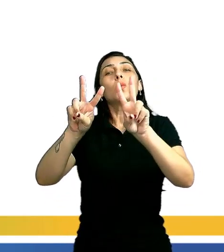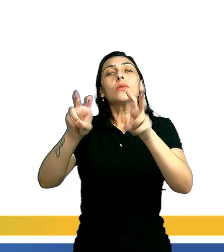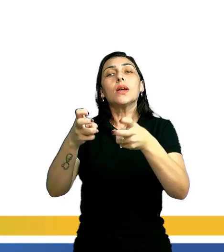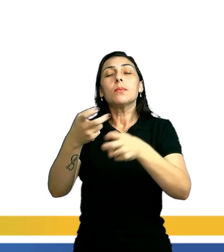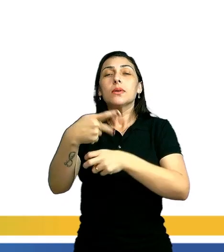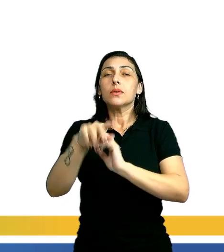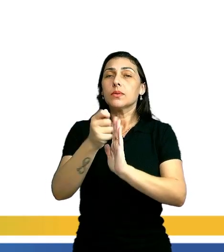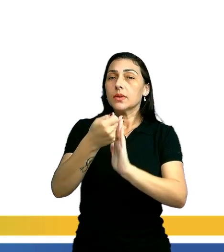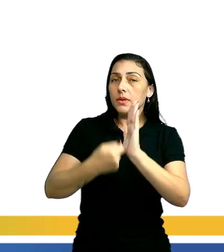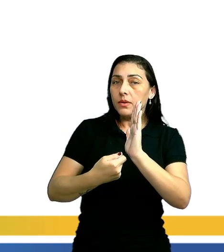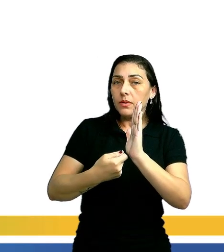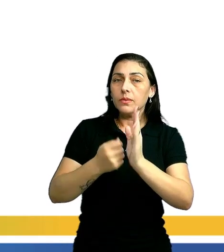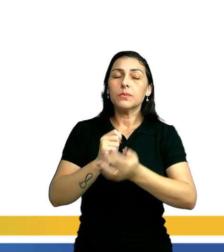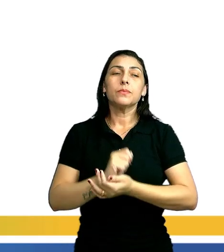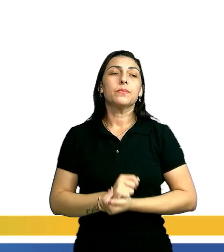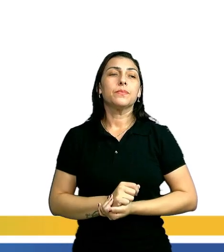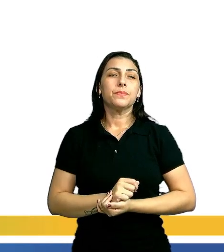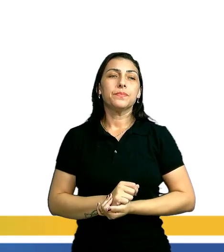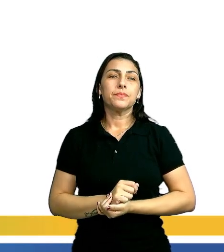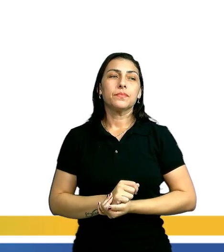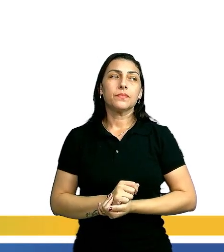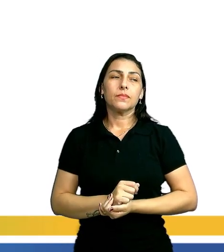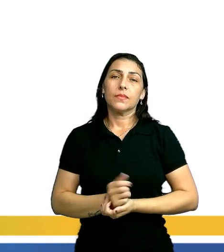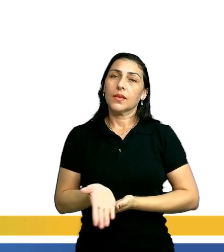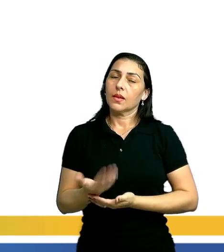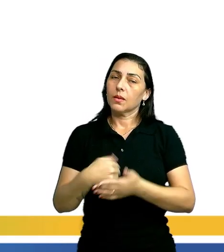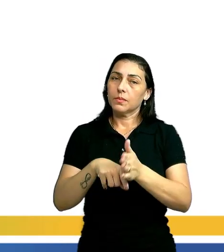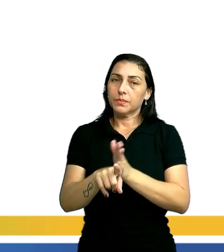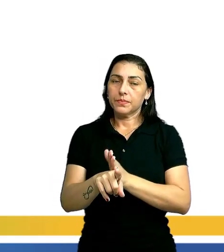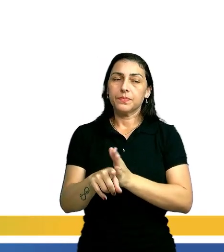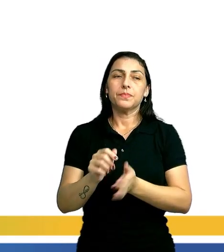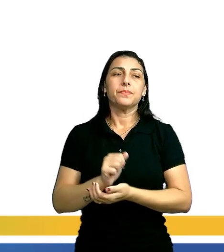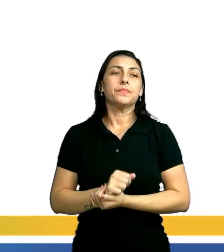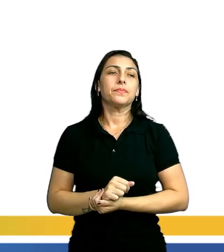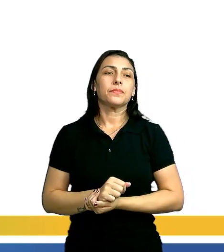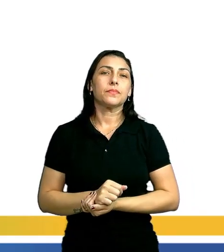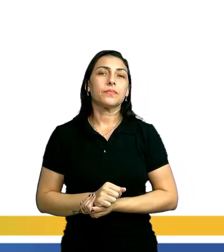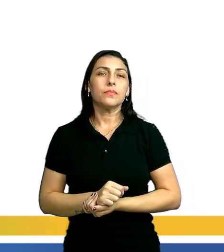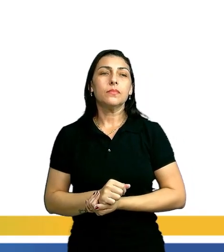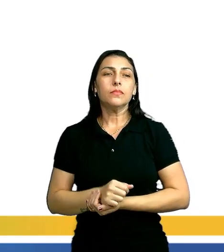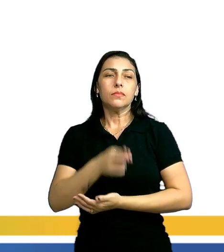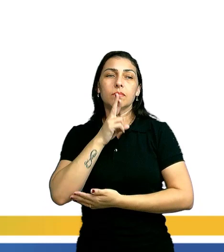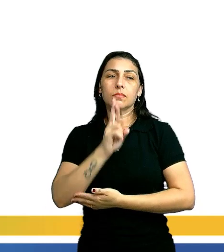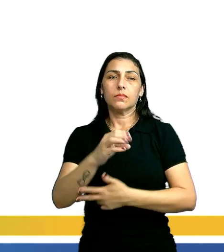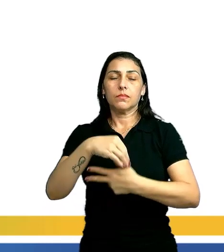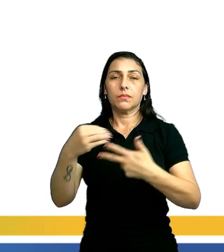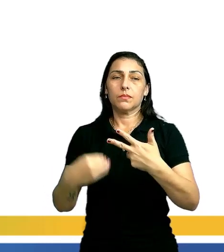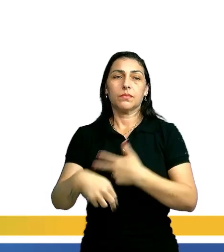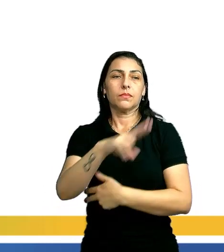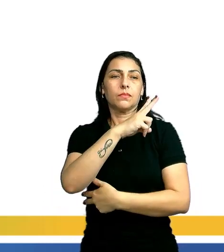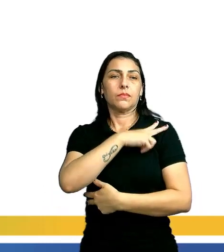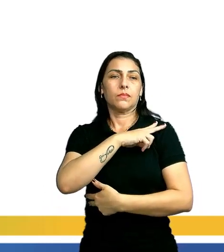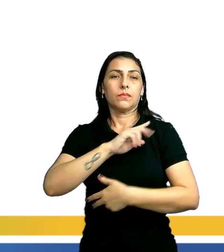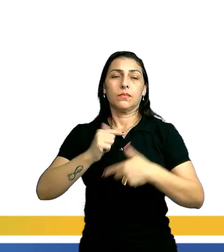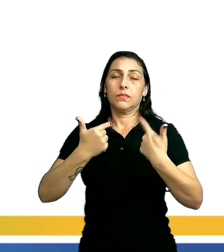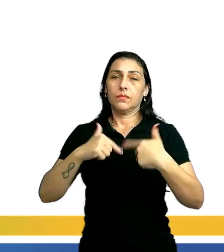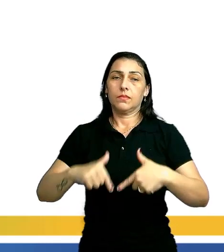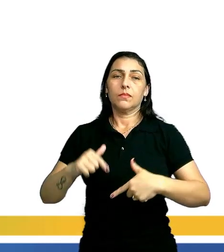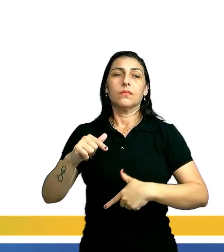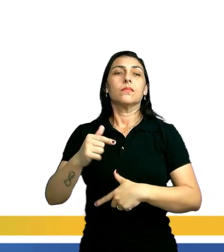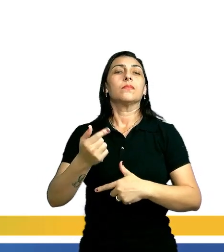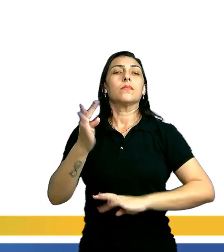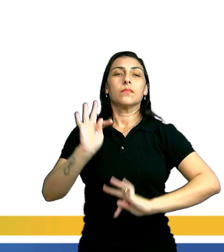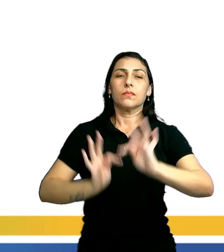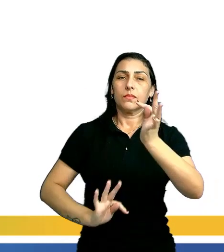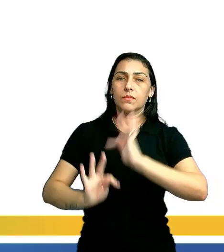da redação. Vamos a uma questão? Então, essa questão está no Resolve Nem 2, a parte de